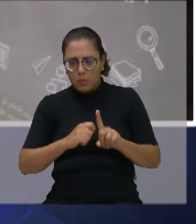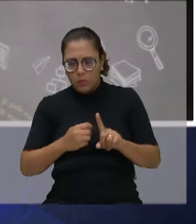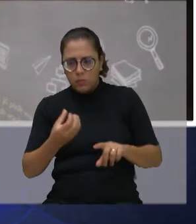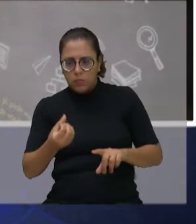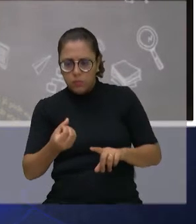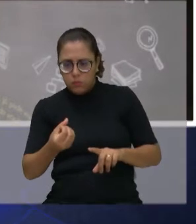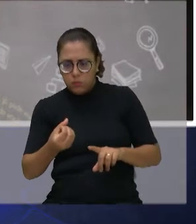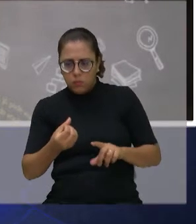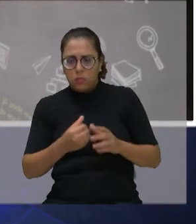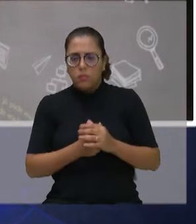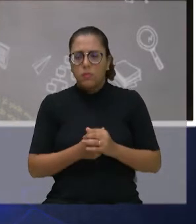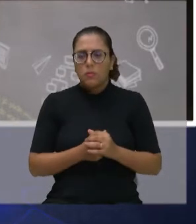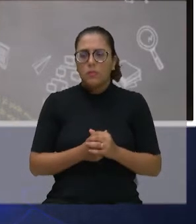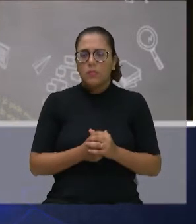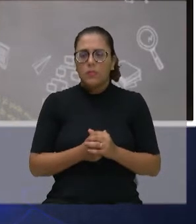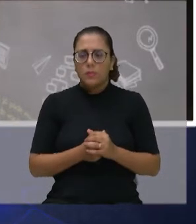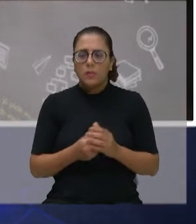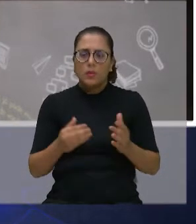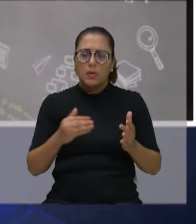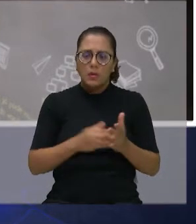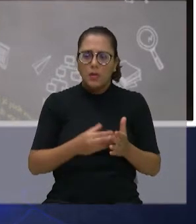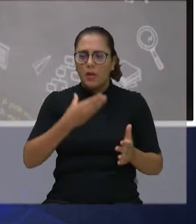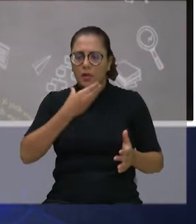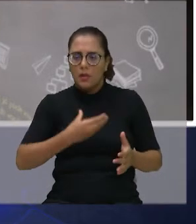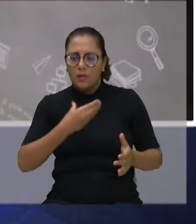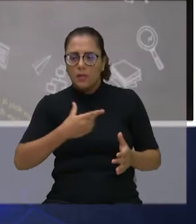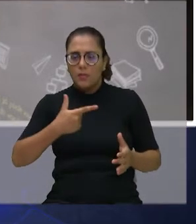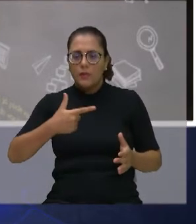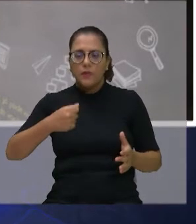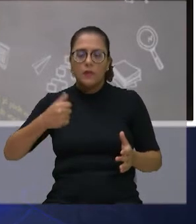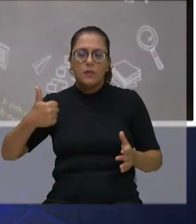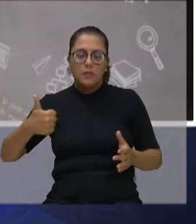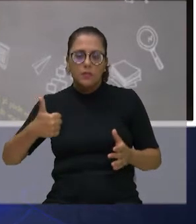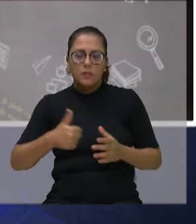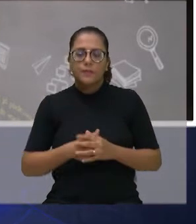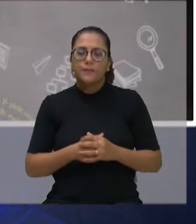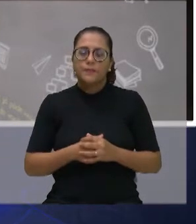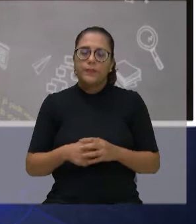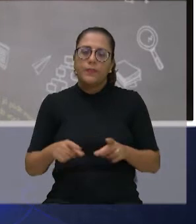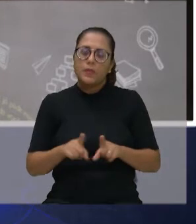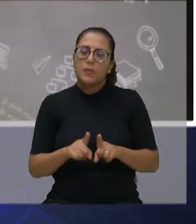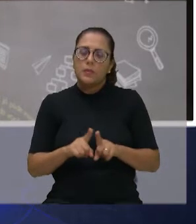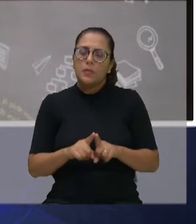2021. Mostrando, sempre focando no